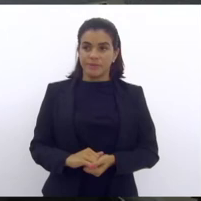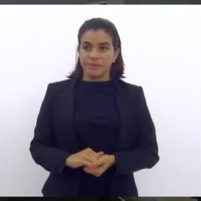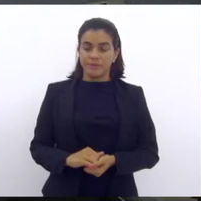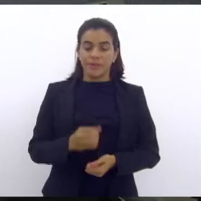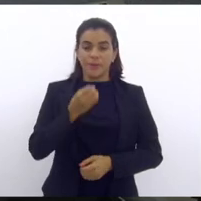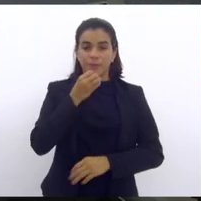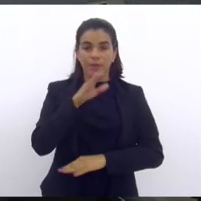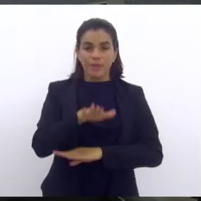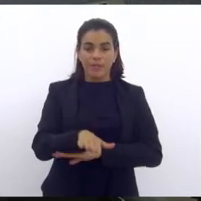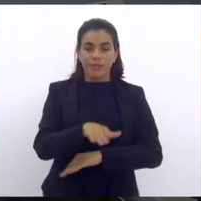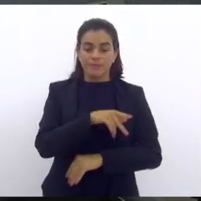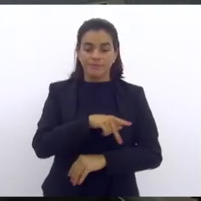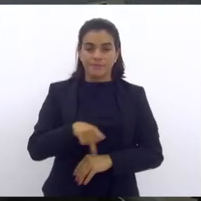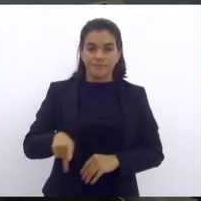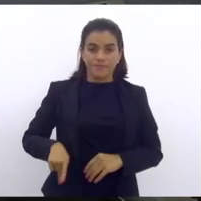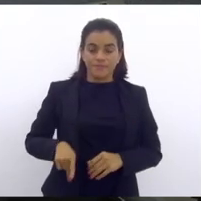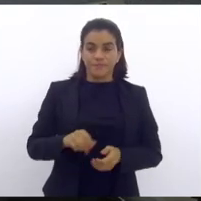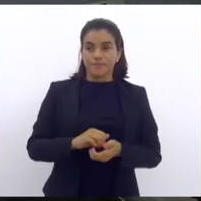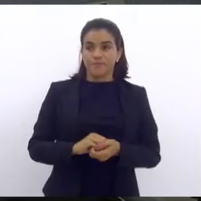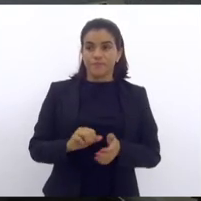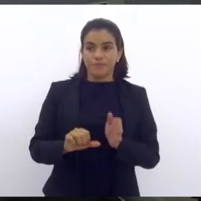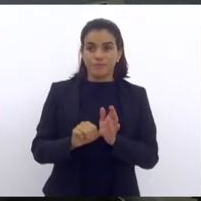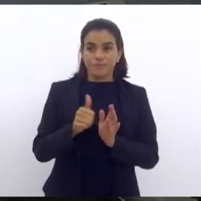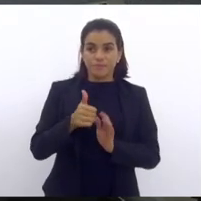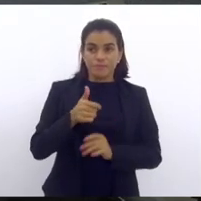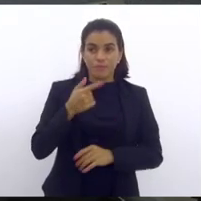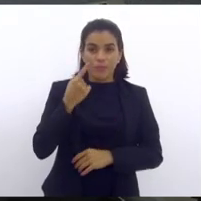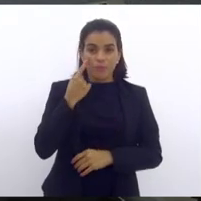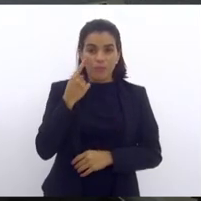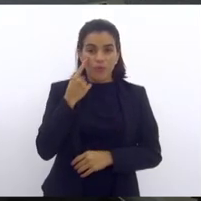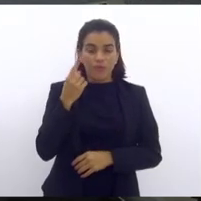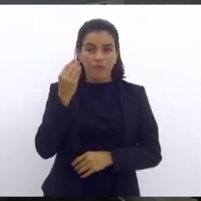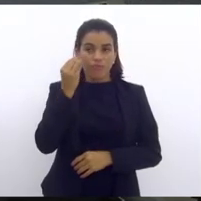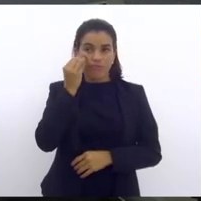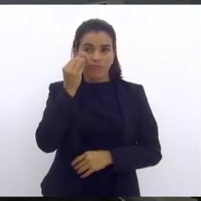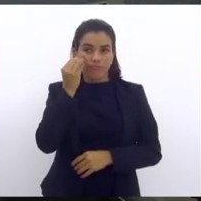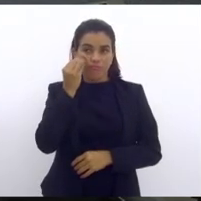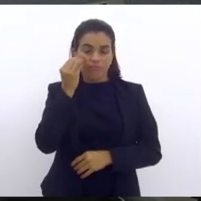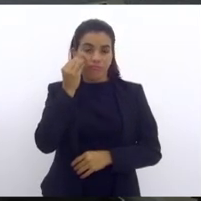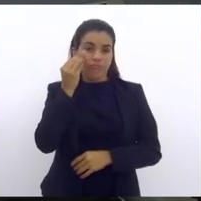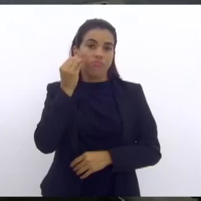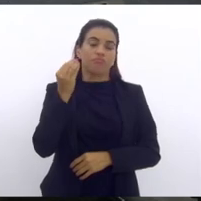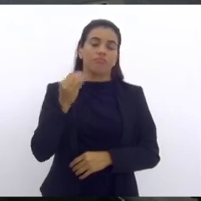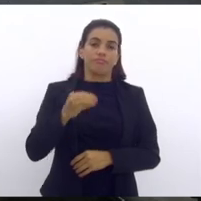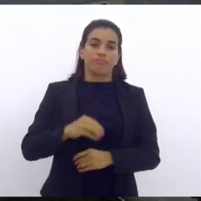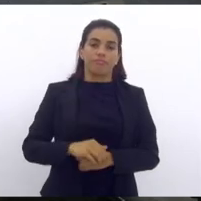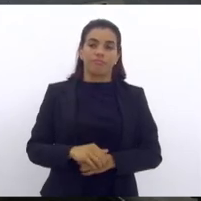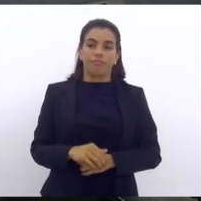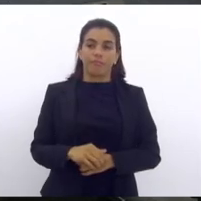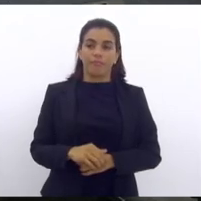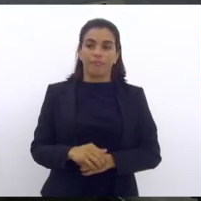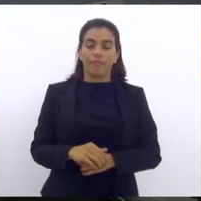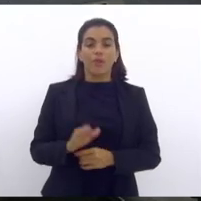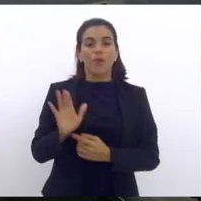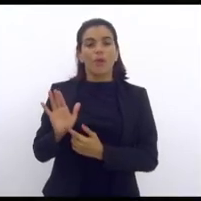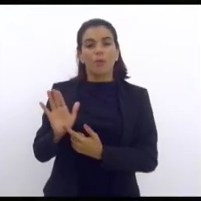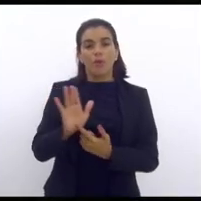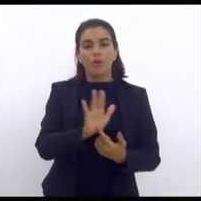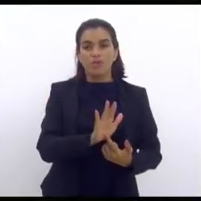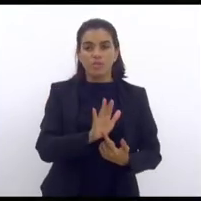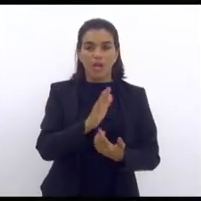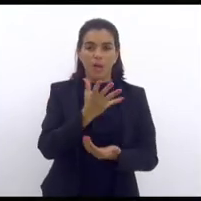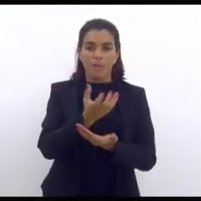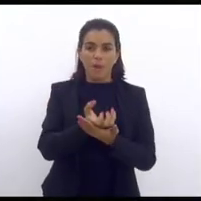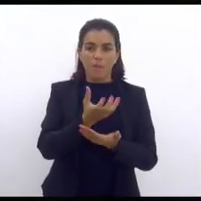Boa tarde, presidente. Primeiro, quero testar. Antes de começar a minha fala, eu quero colocar um áudio para que todos possam ouvir. Se não der,